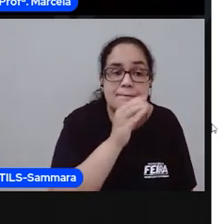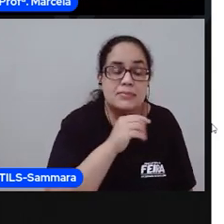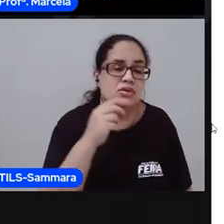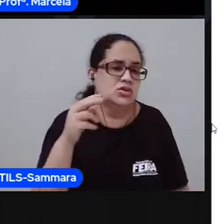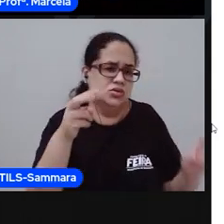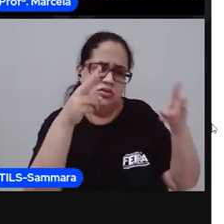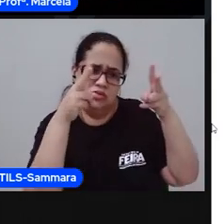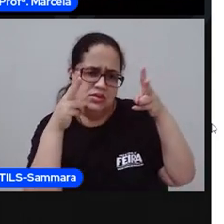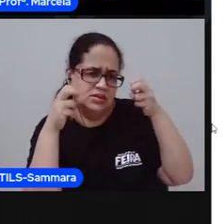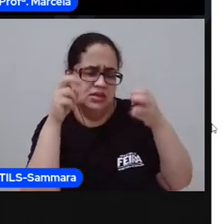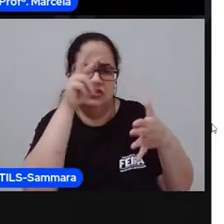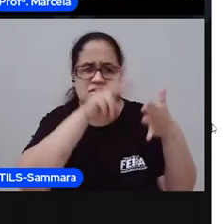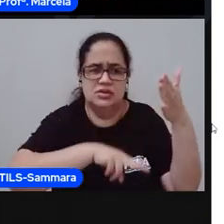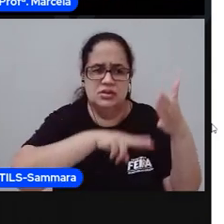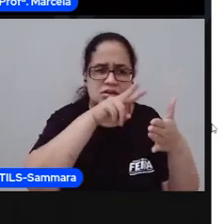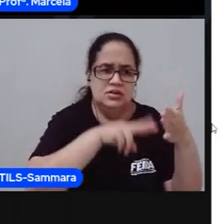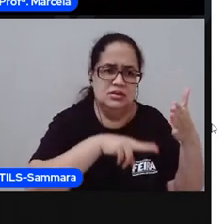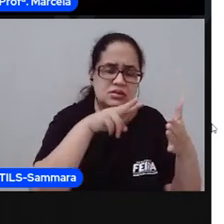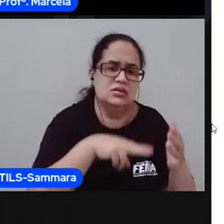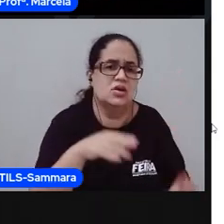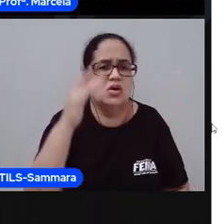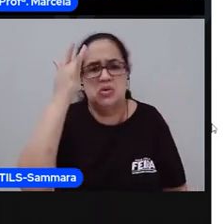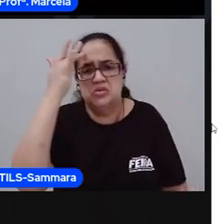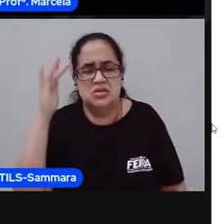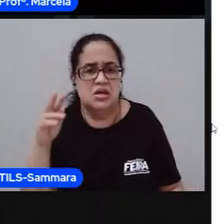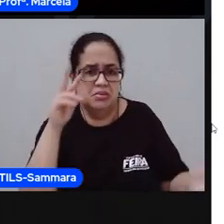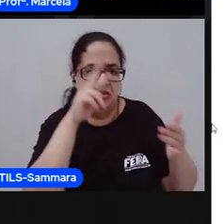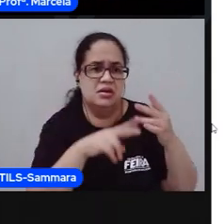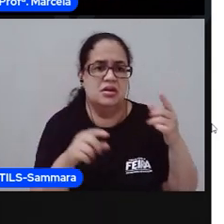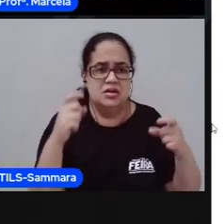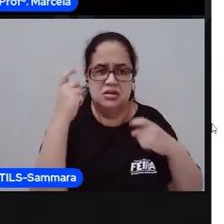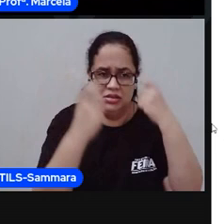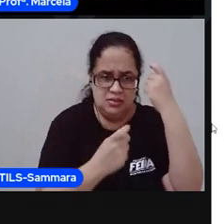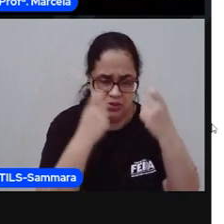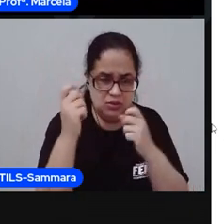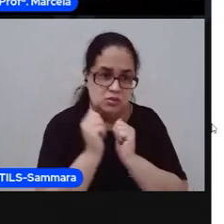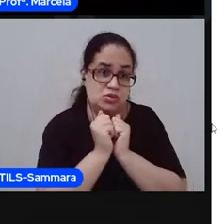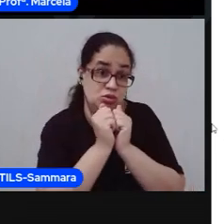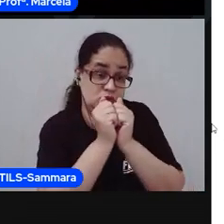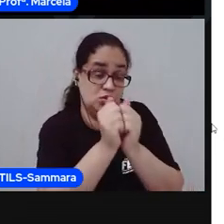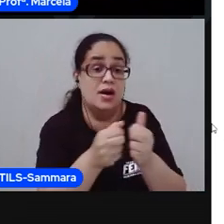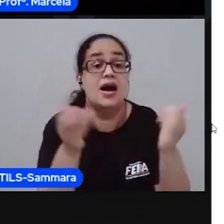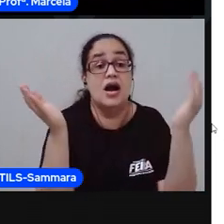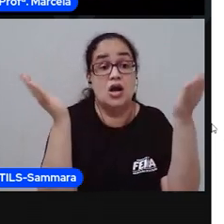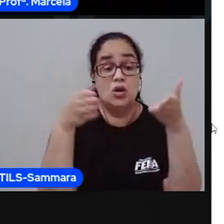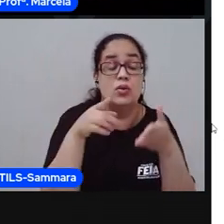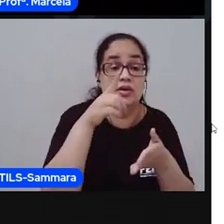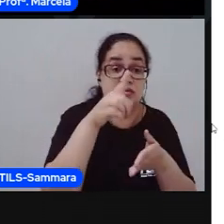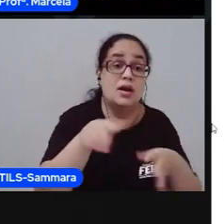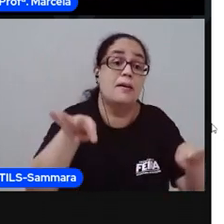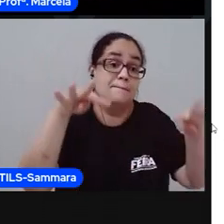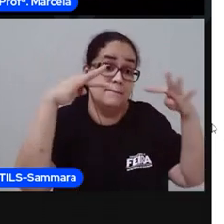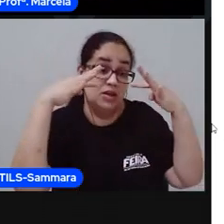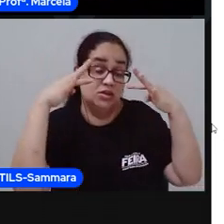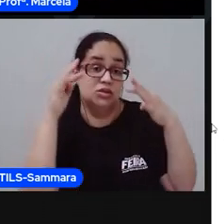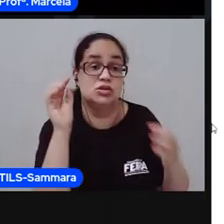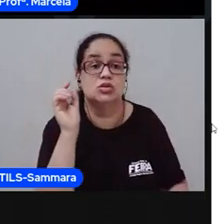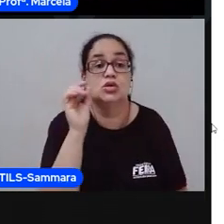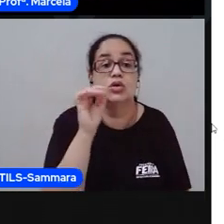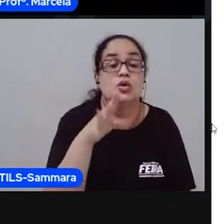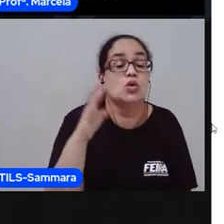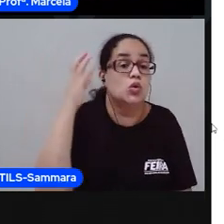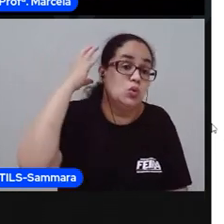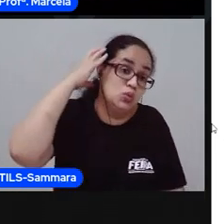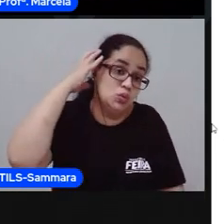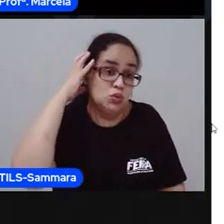consegue fazer a leitura fluida ainda, não se preocupe em me acompanhar. Agora, eu quero que você preste atenção apenas nos sons